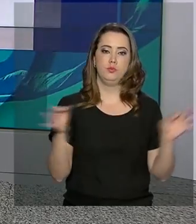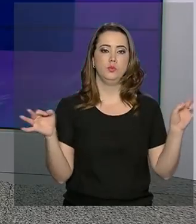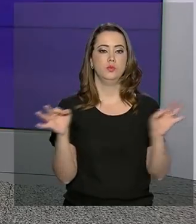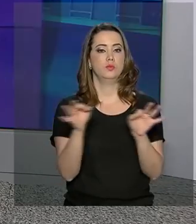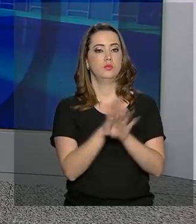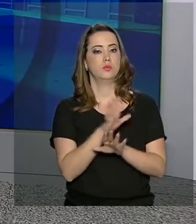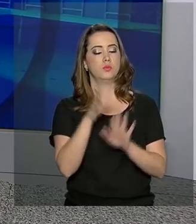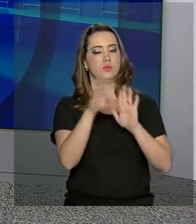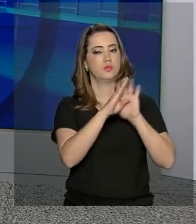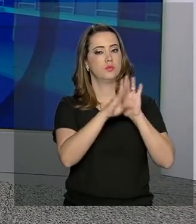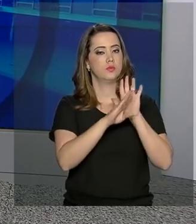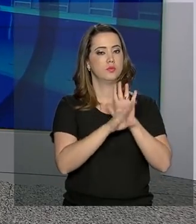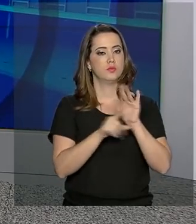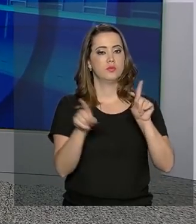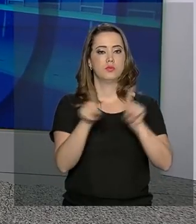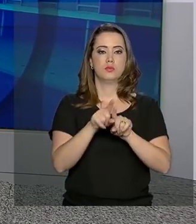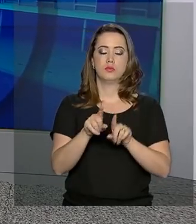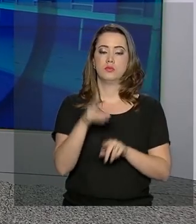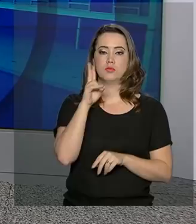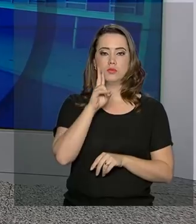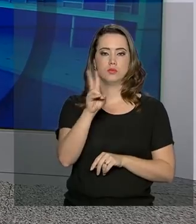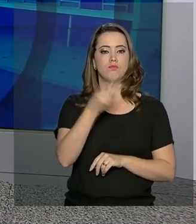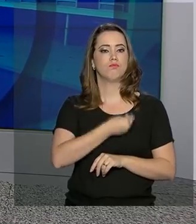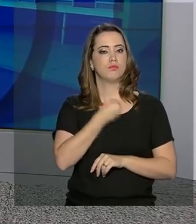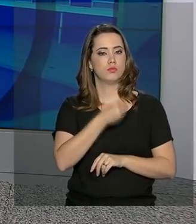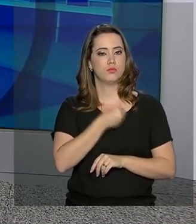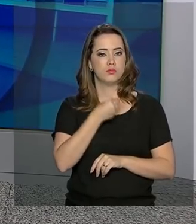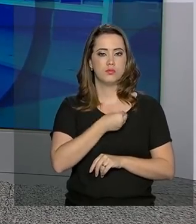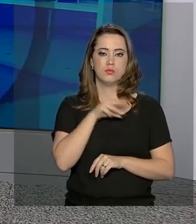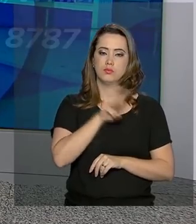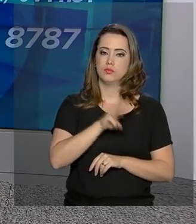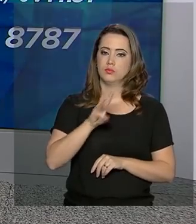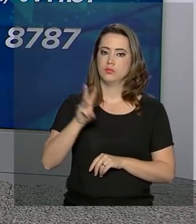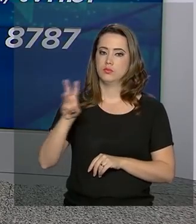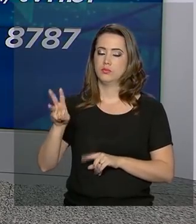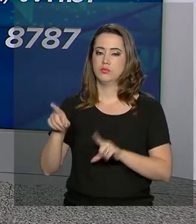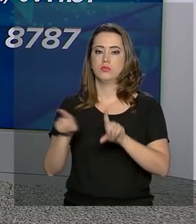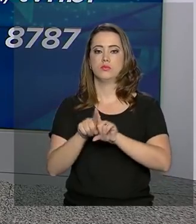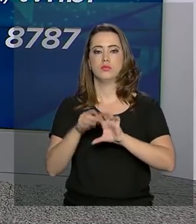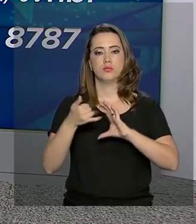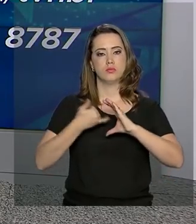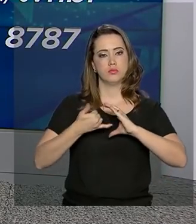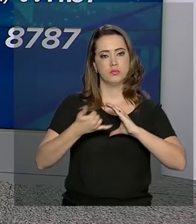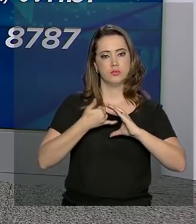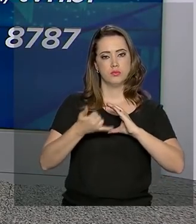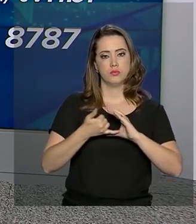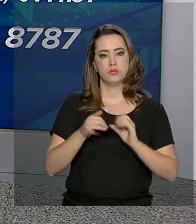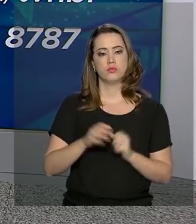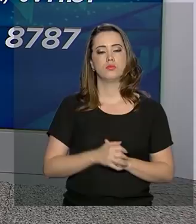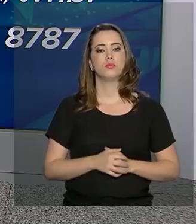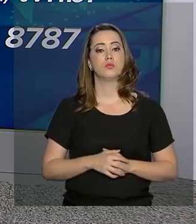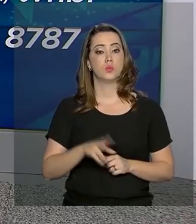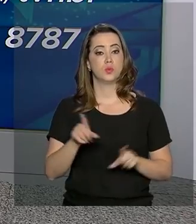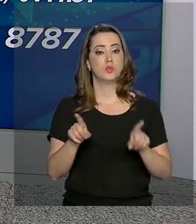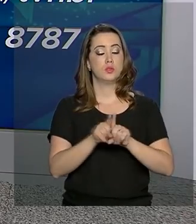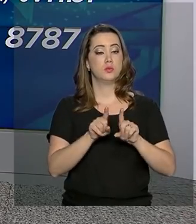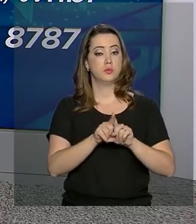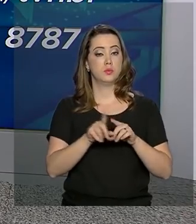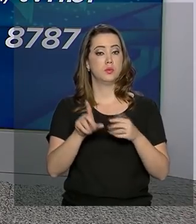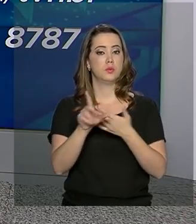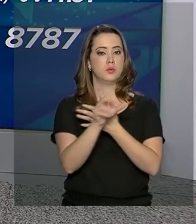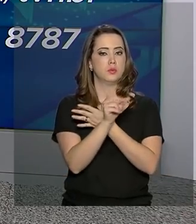ficamos por aqui. Toda a nossa programação você acompanha ao vivo pelo site da NBR e pelo canal no YouTube.